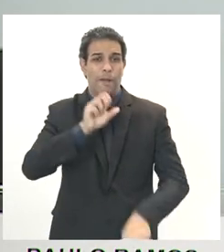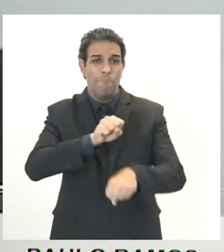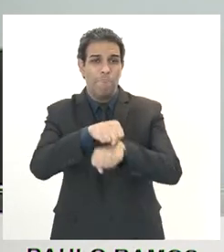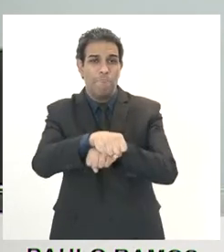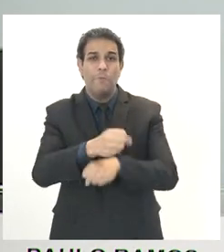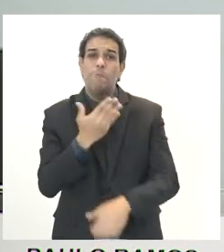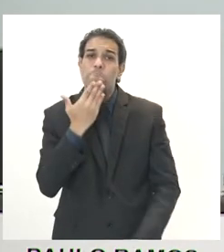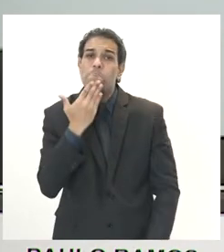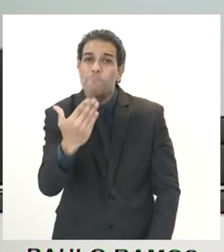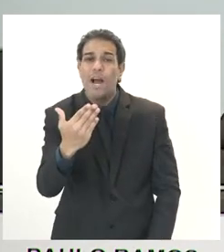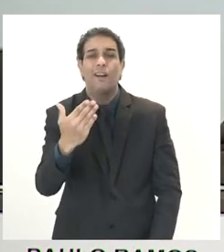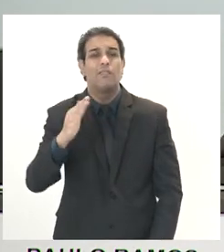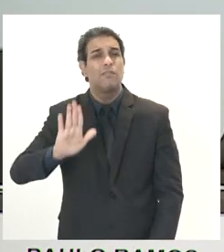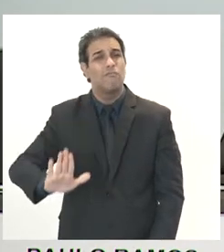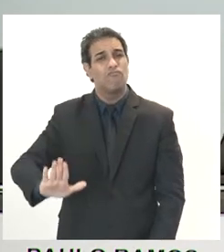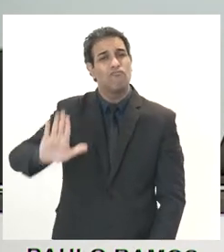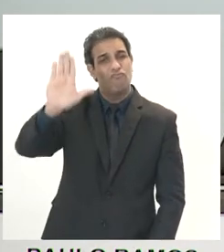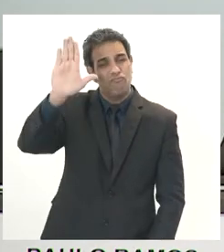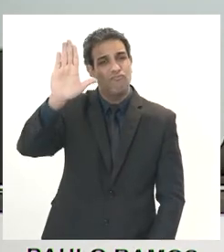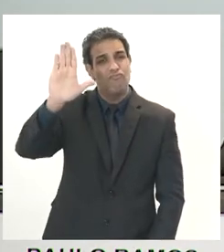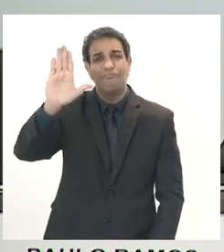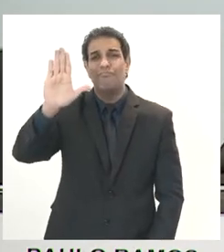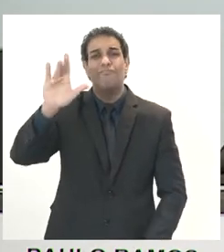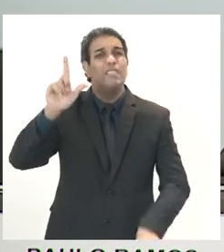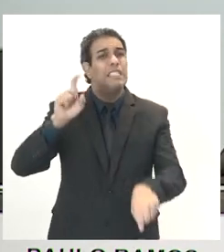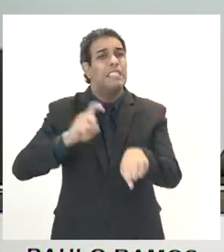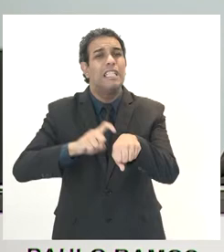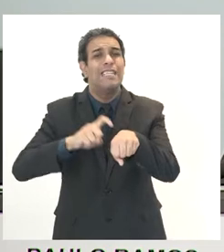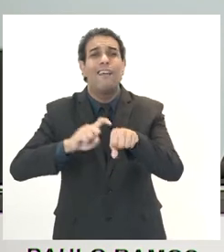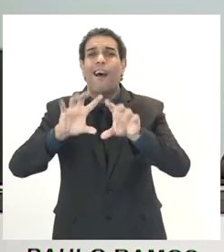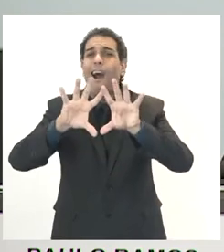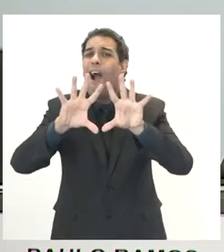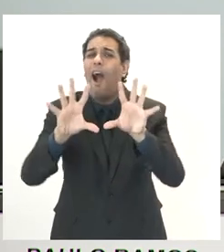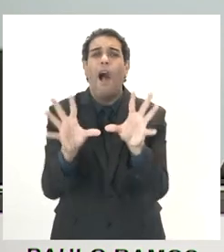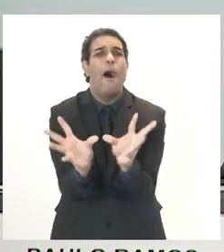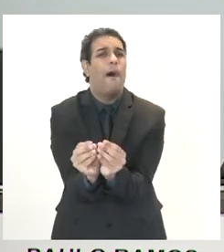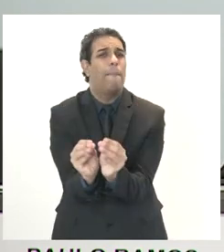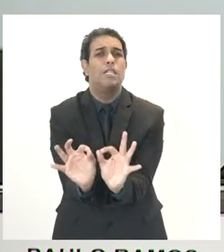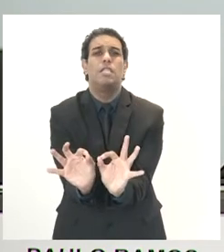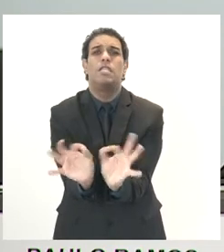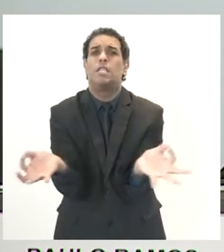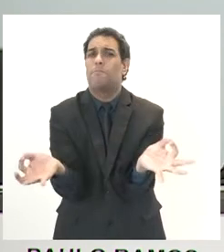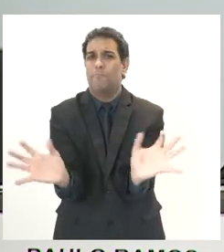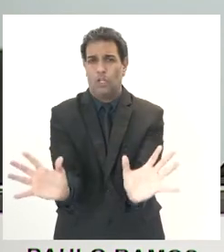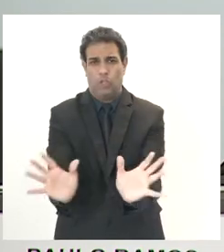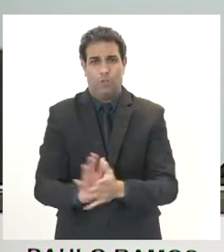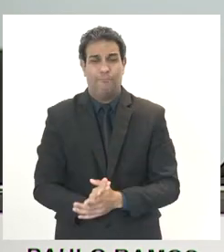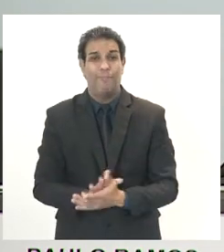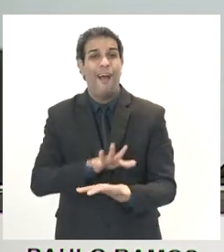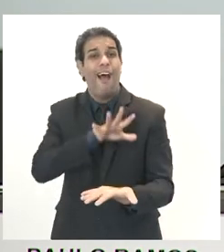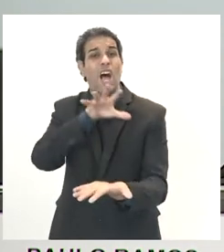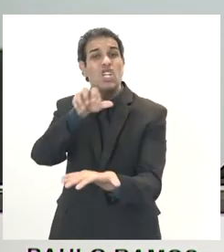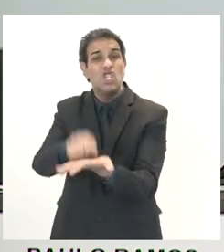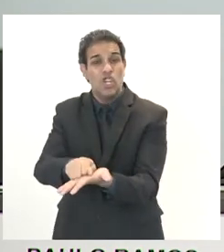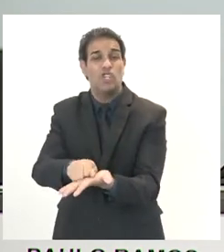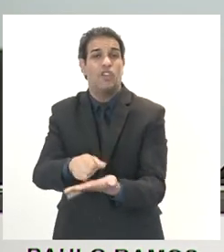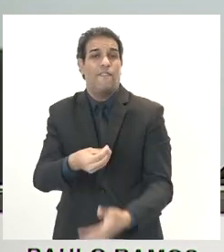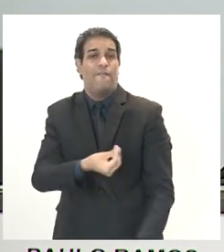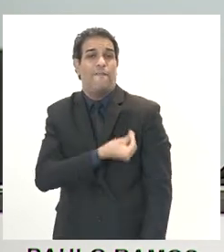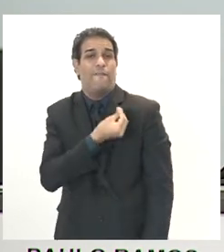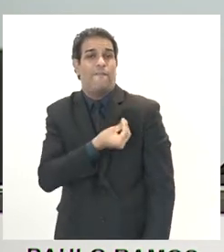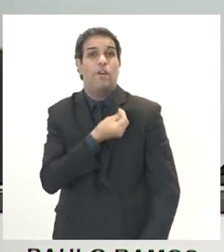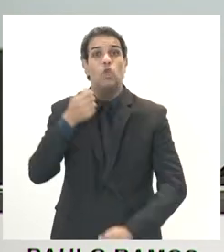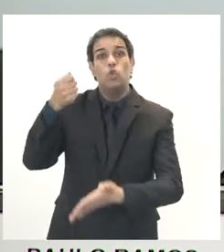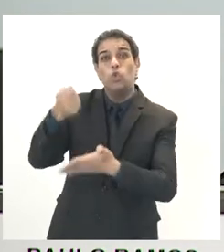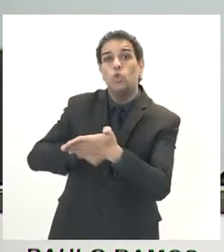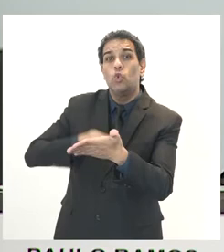manifestação seja uma manifestação, que eu digo, mais simbólica, para registrar a presença e a